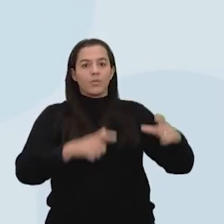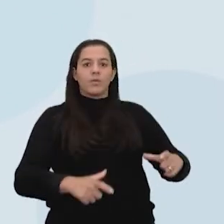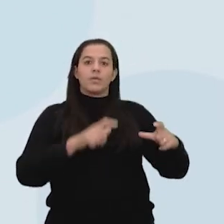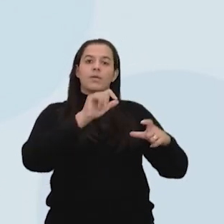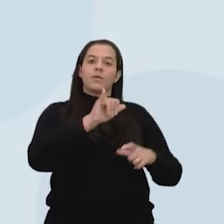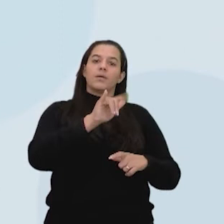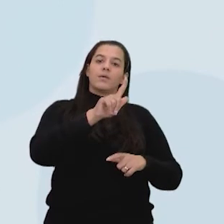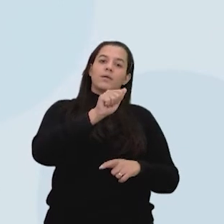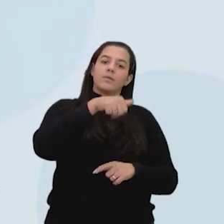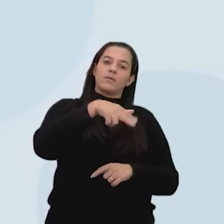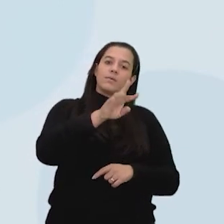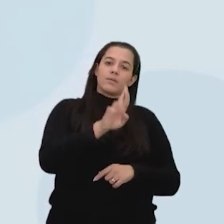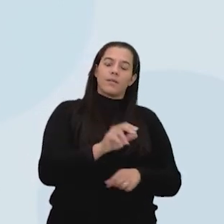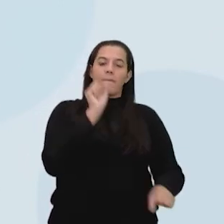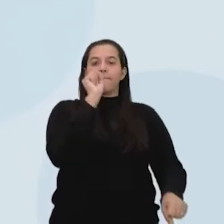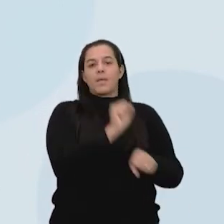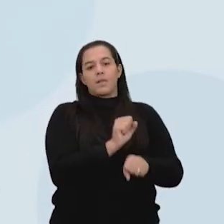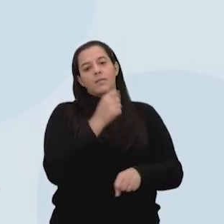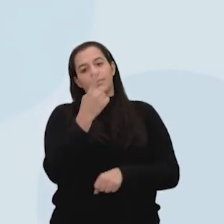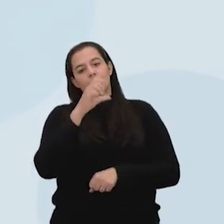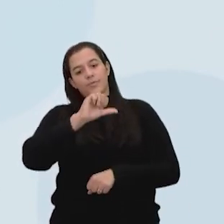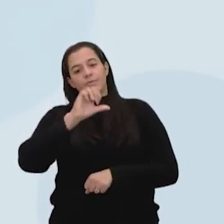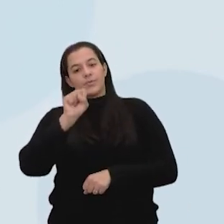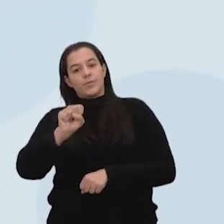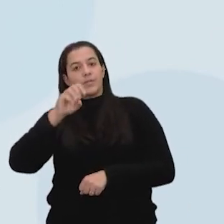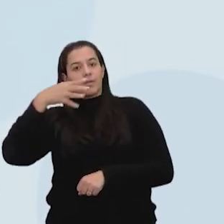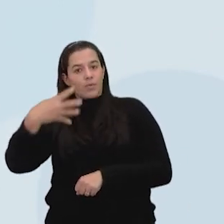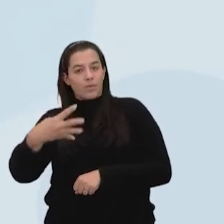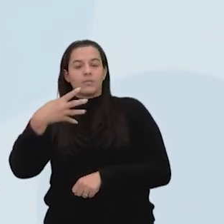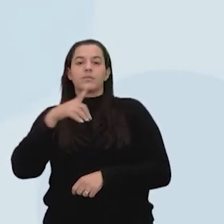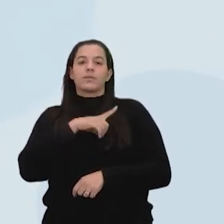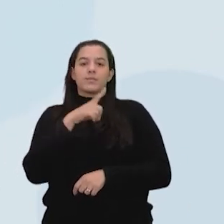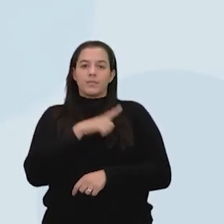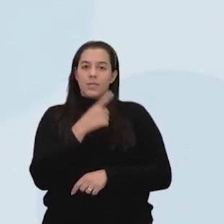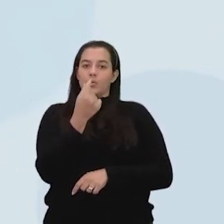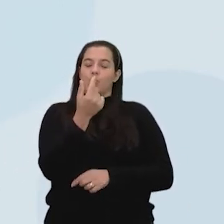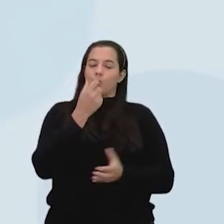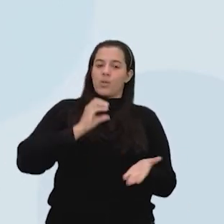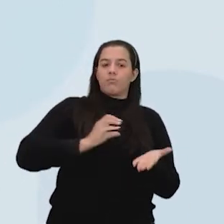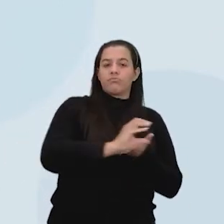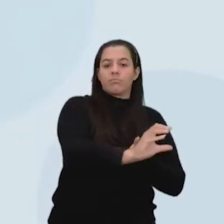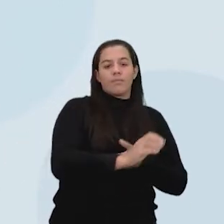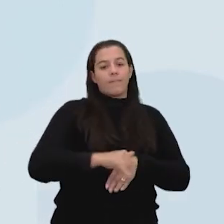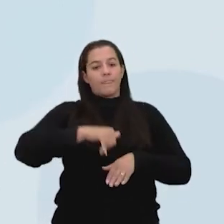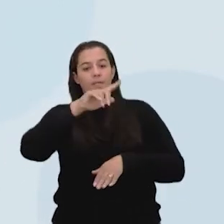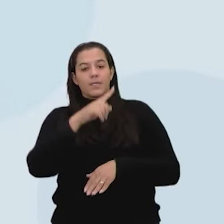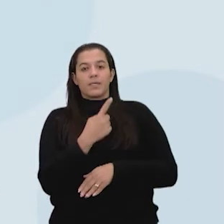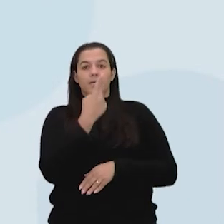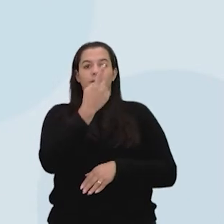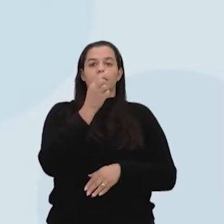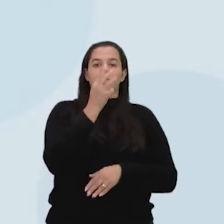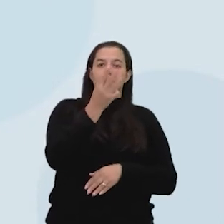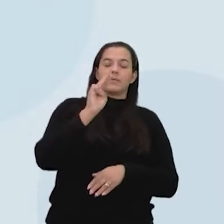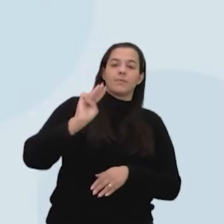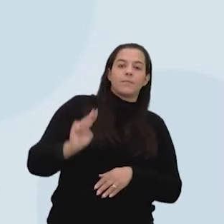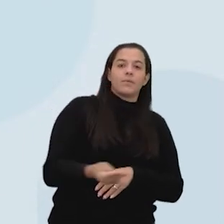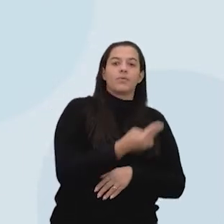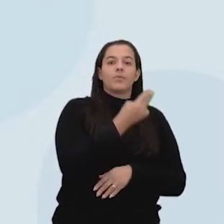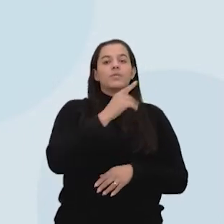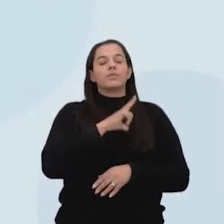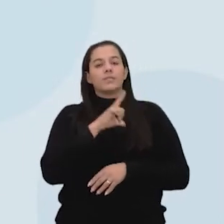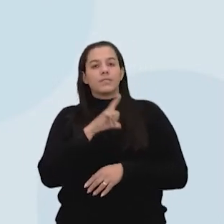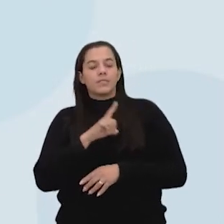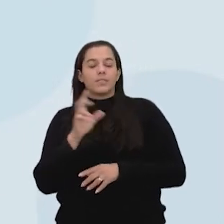paralisadas desde 1984, com investimentos que podem chegar a 15 bilhões de reais.